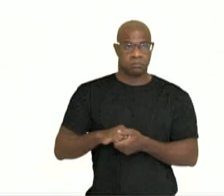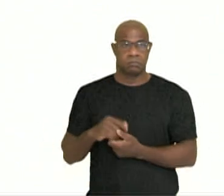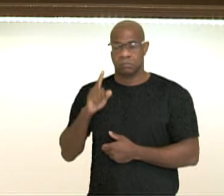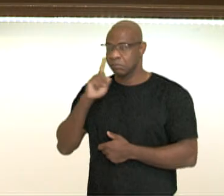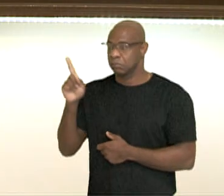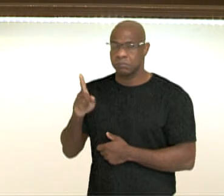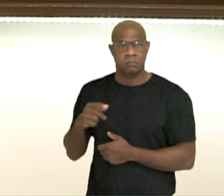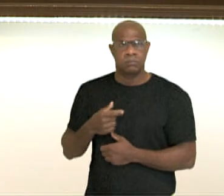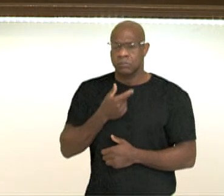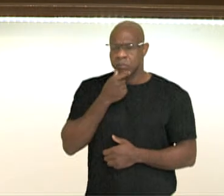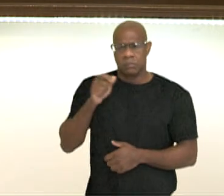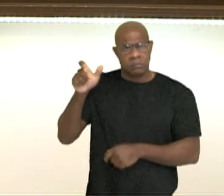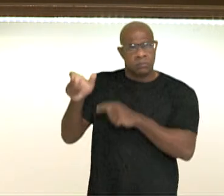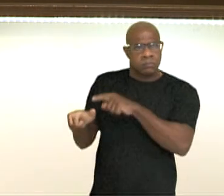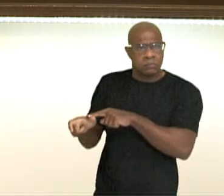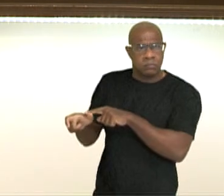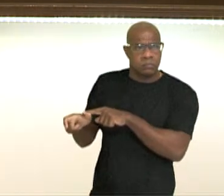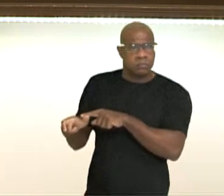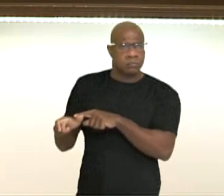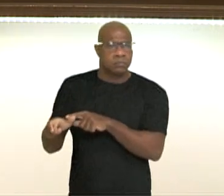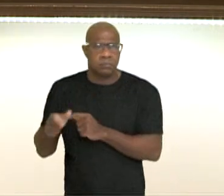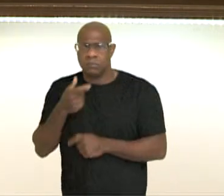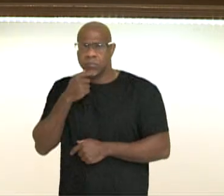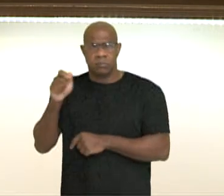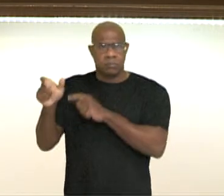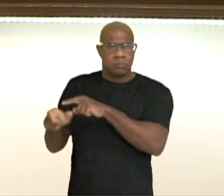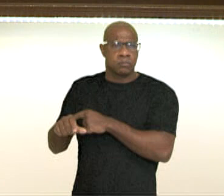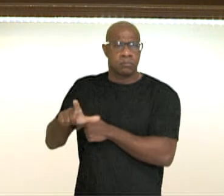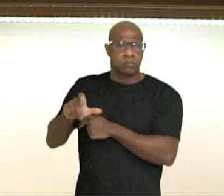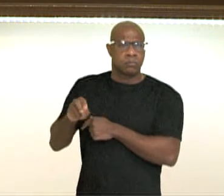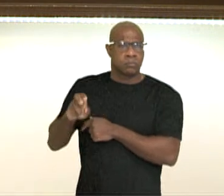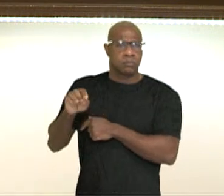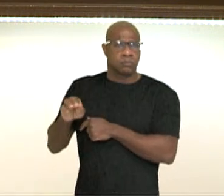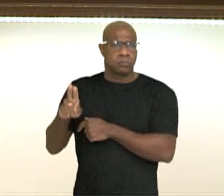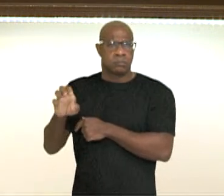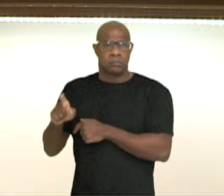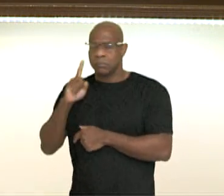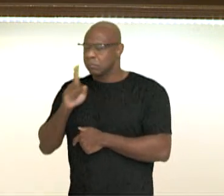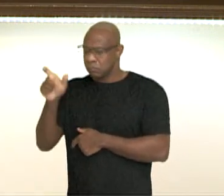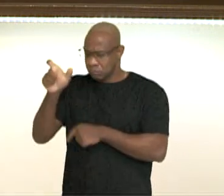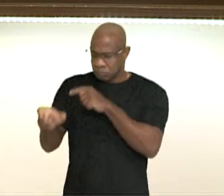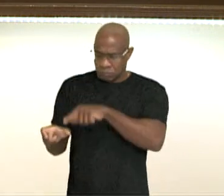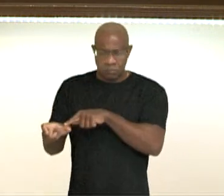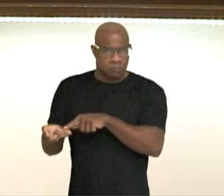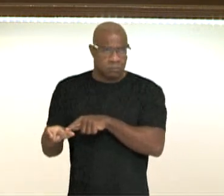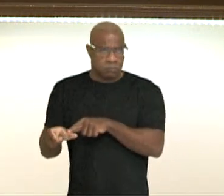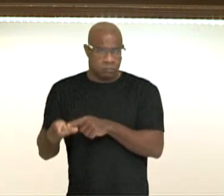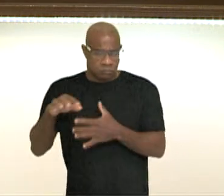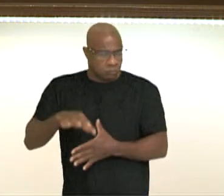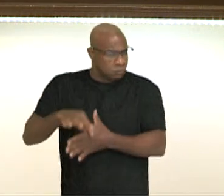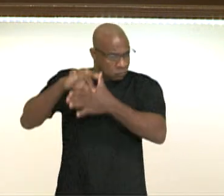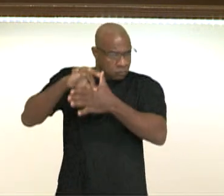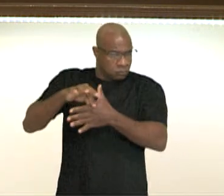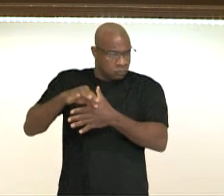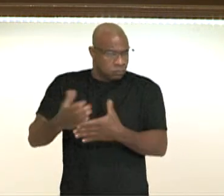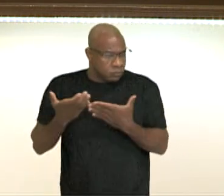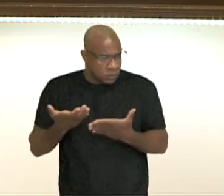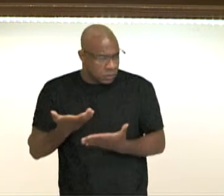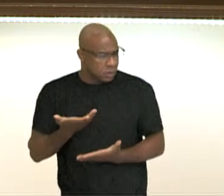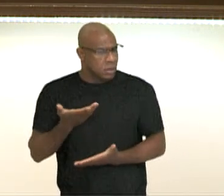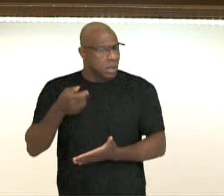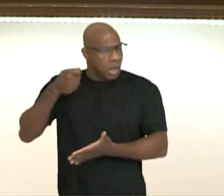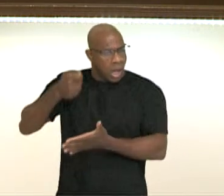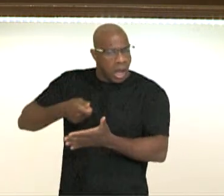exigir melhores condições de trabalho para a população que estava em situação de escravidão dentro dessa ilha. Então, ele vai tentar